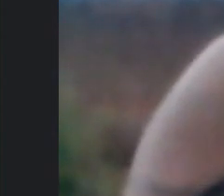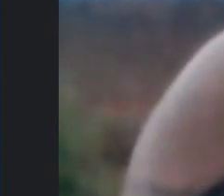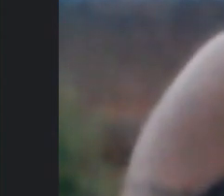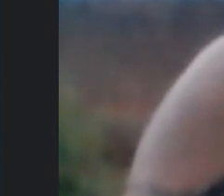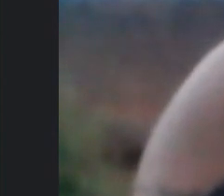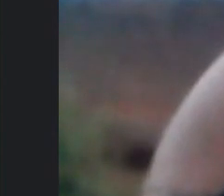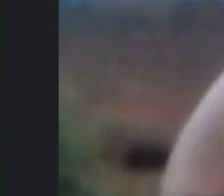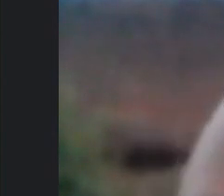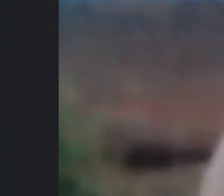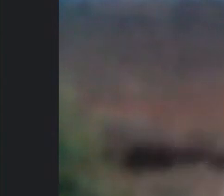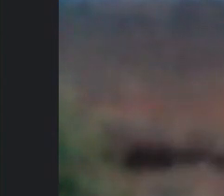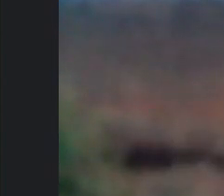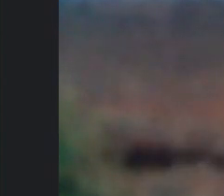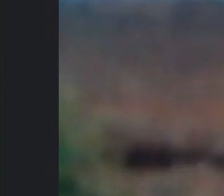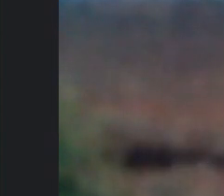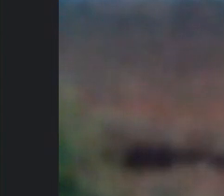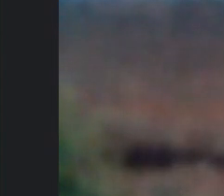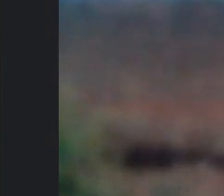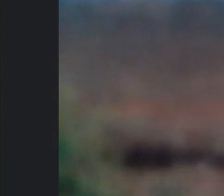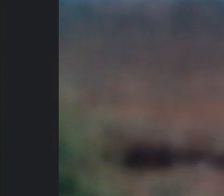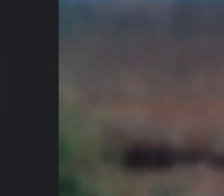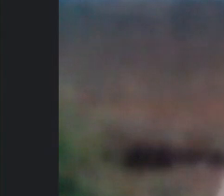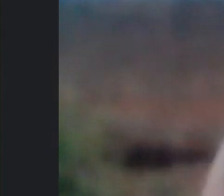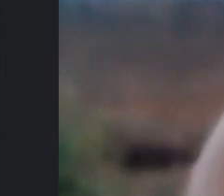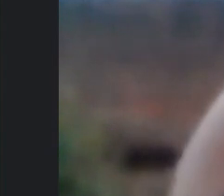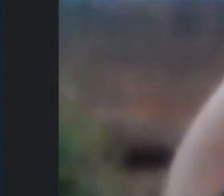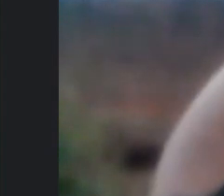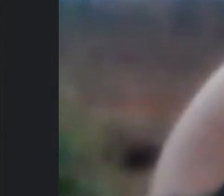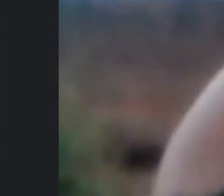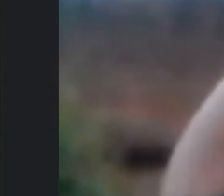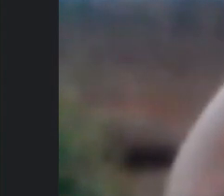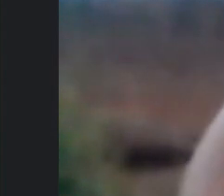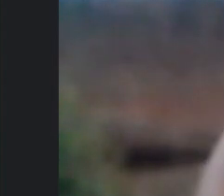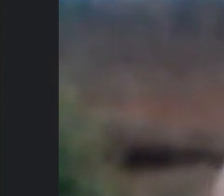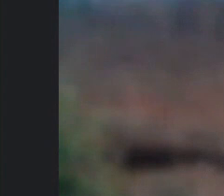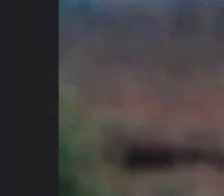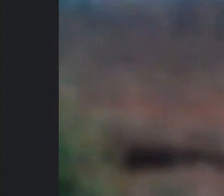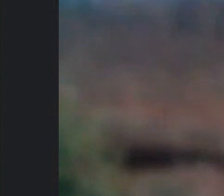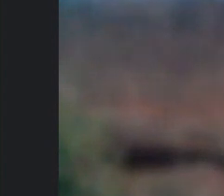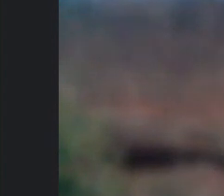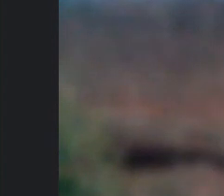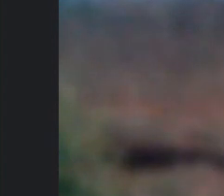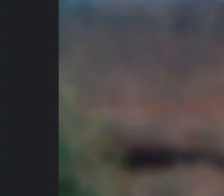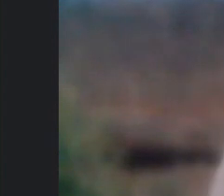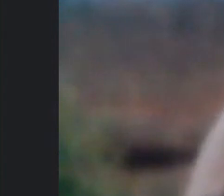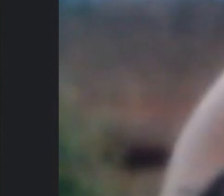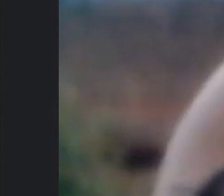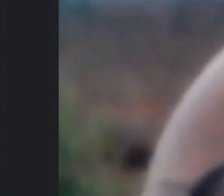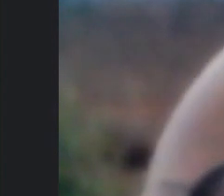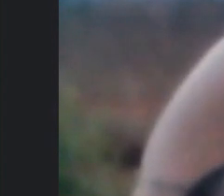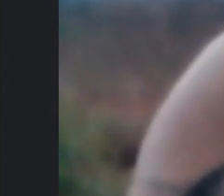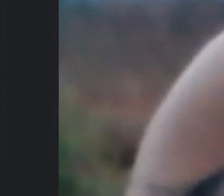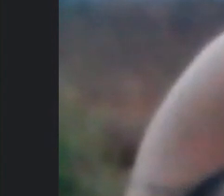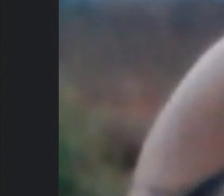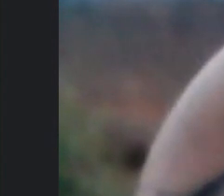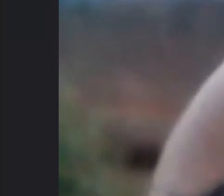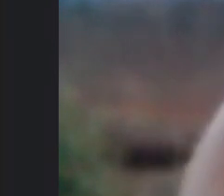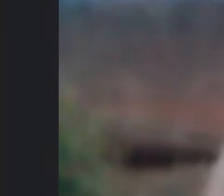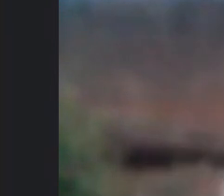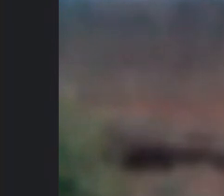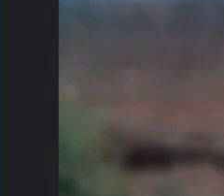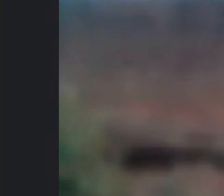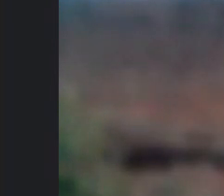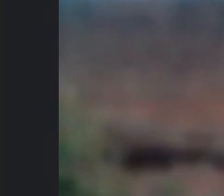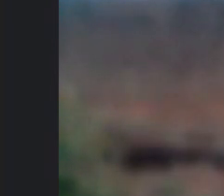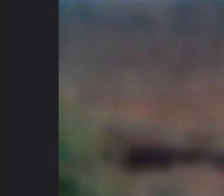que é uma questão também muito ancestral né eu me identifico muito quando a Itainara fala que o corpo também ele é território eu sou território xerense